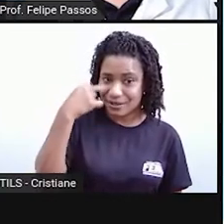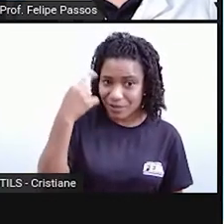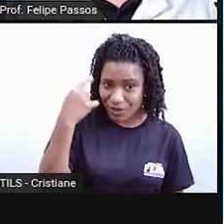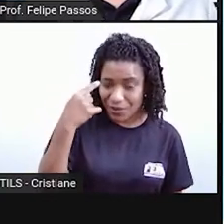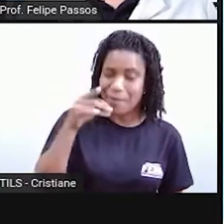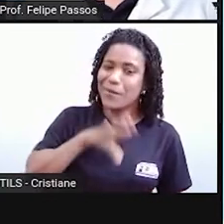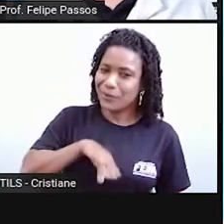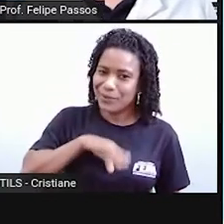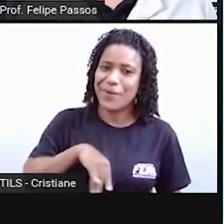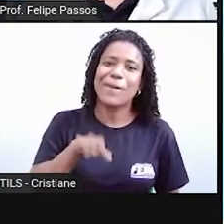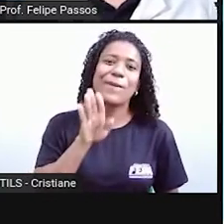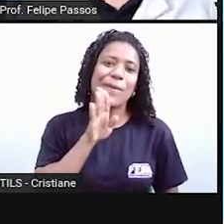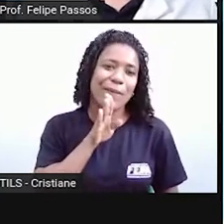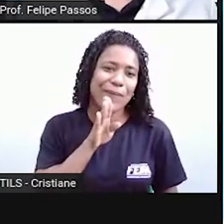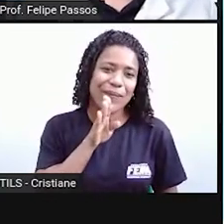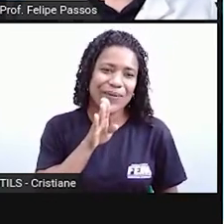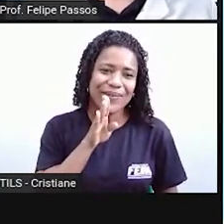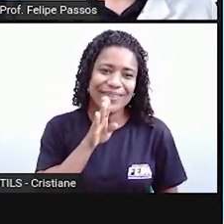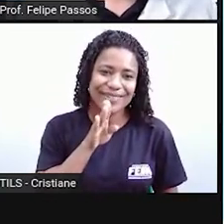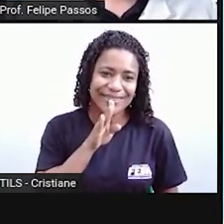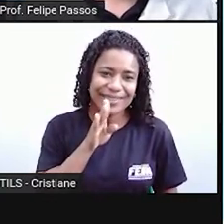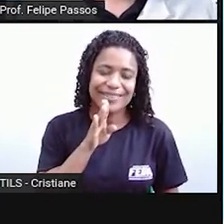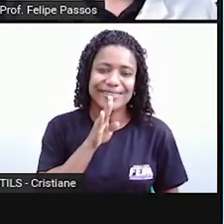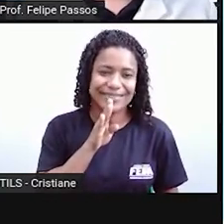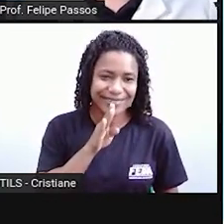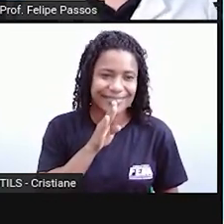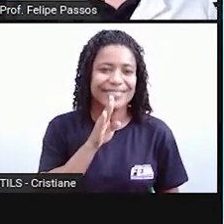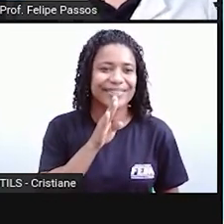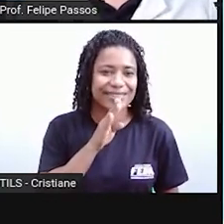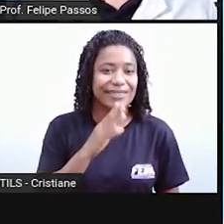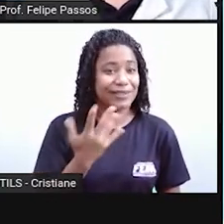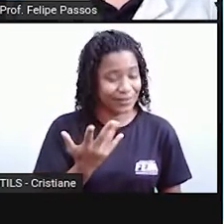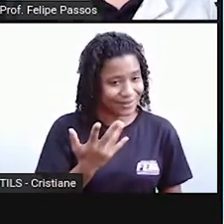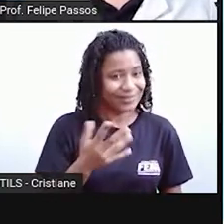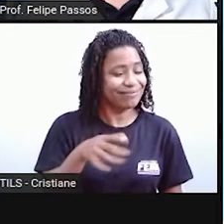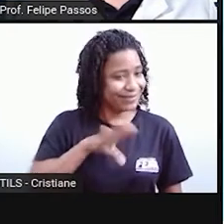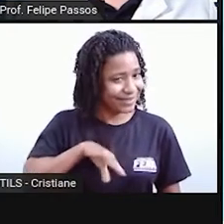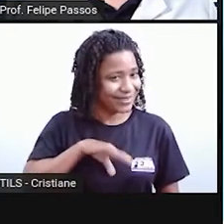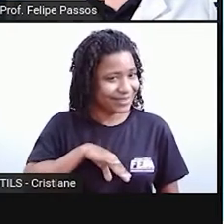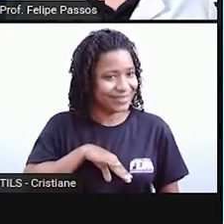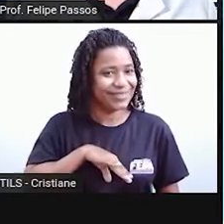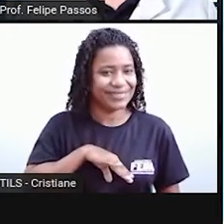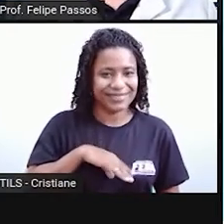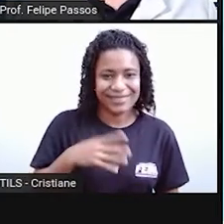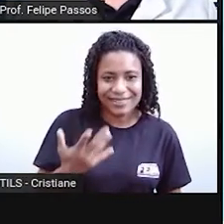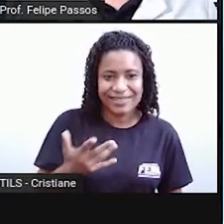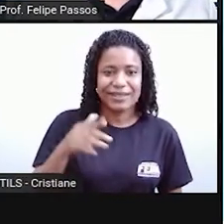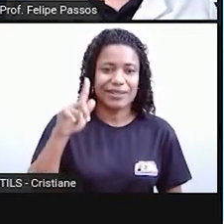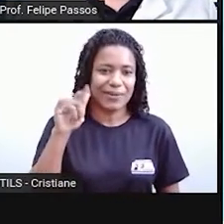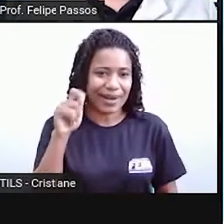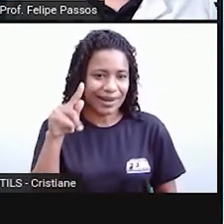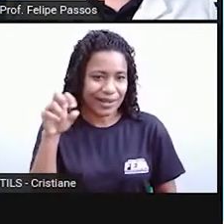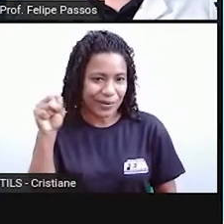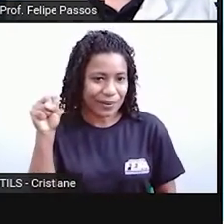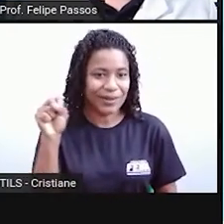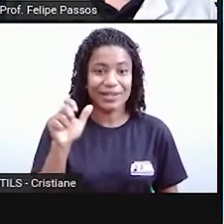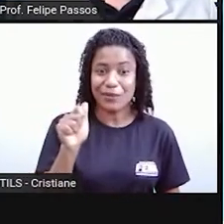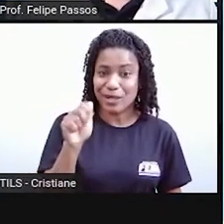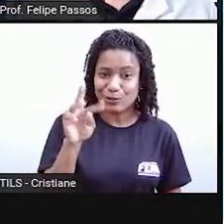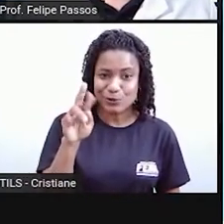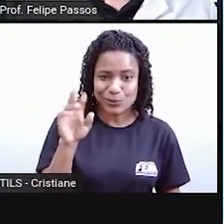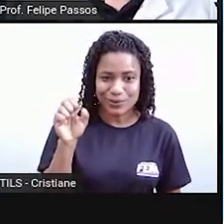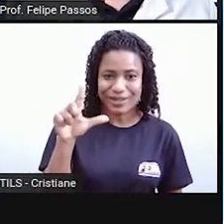falar, né? Português a gente fala, espanhol é uma língua muito comum no mundo. Galego, asturo leonês,